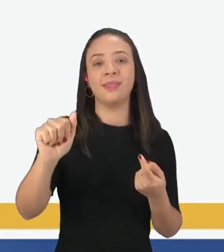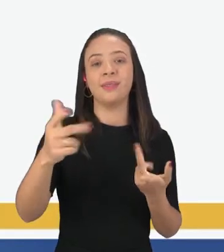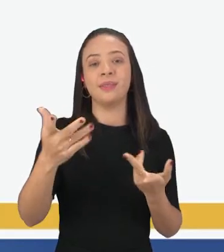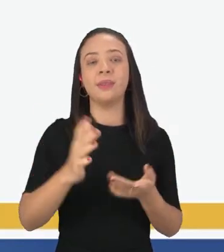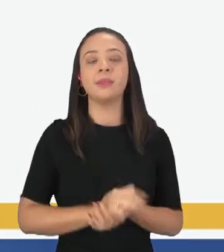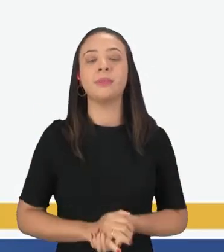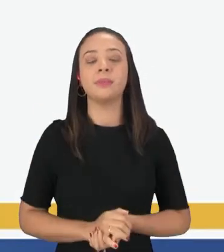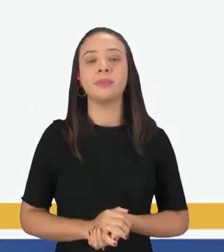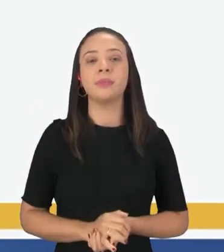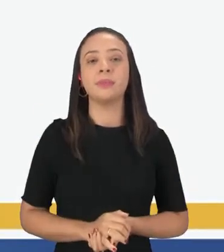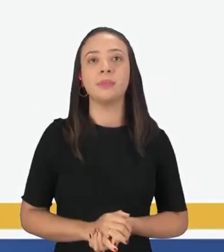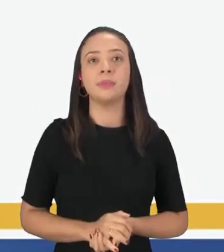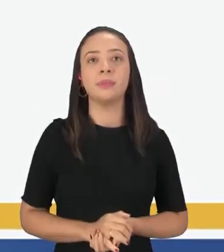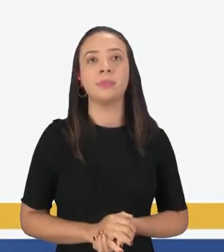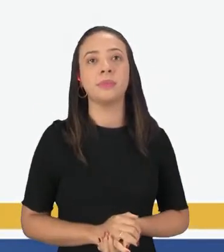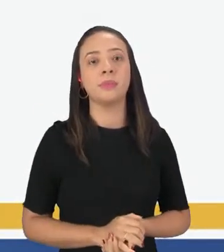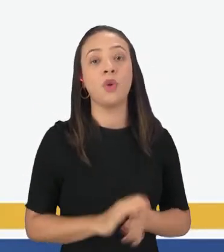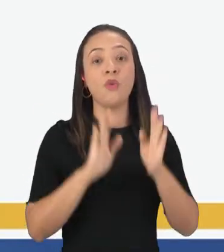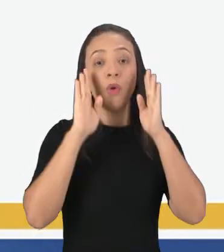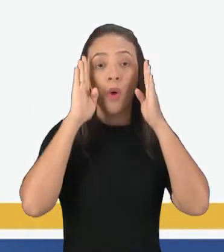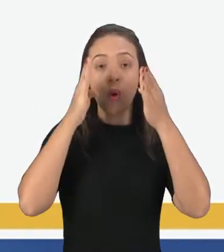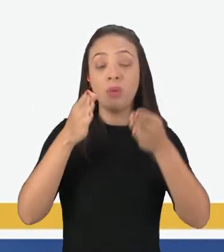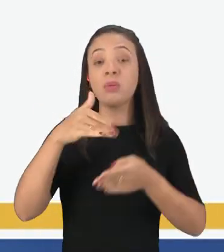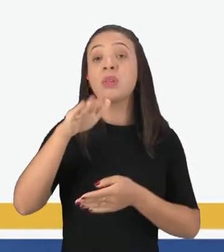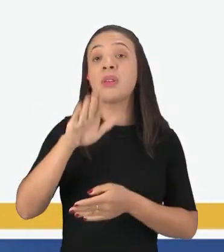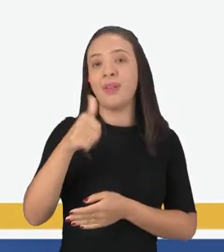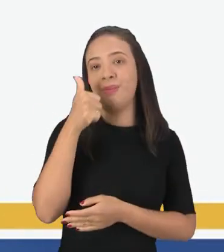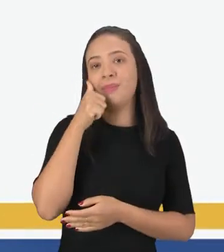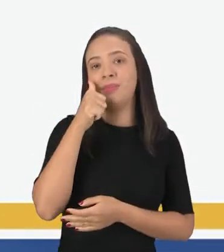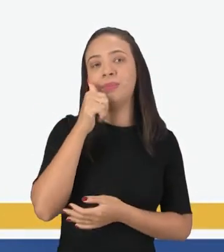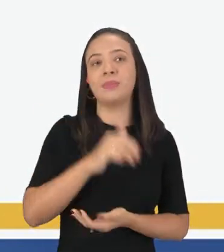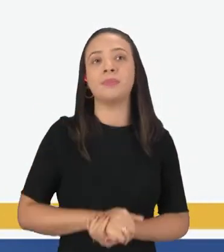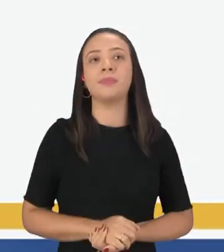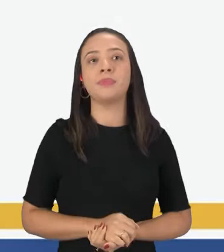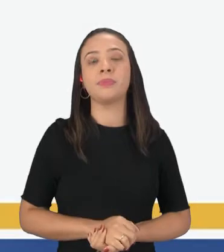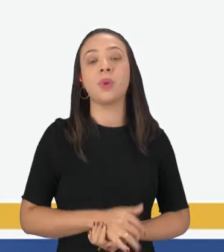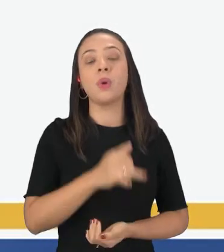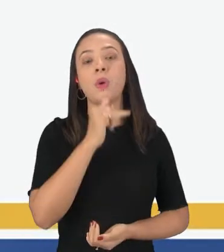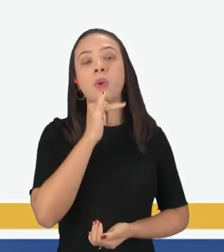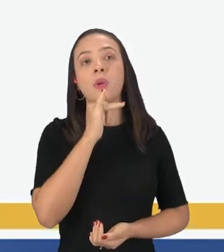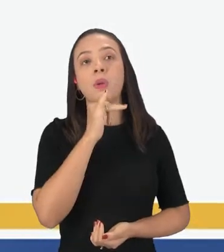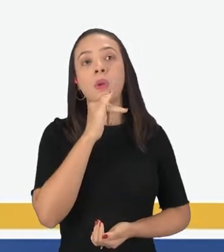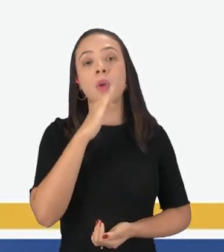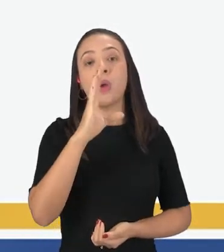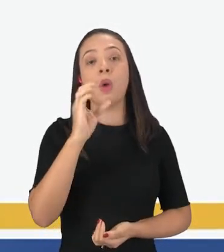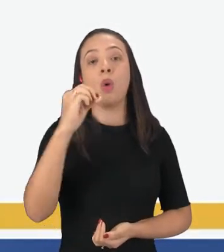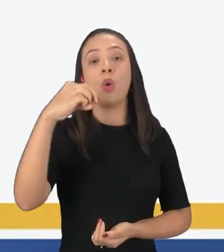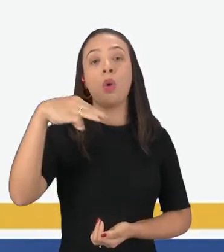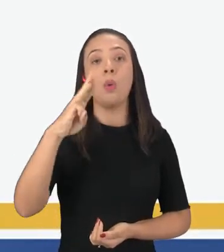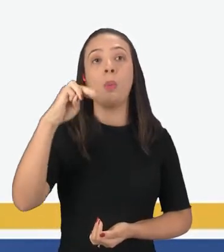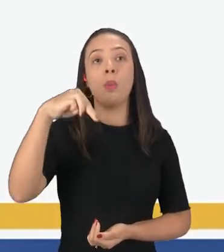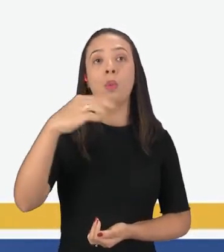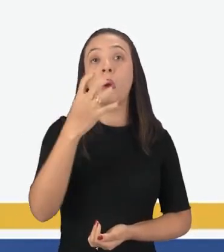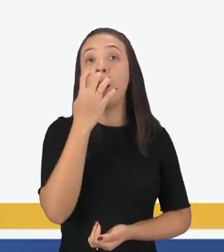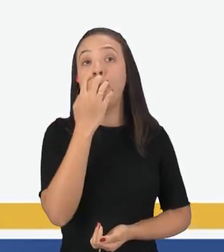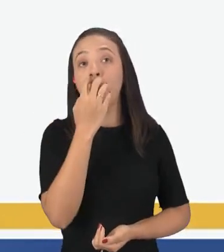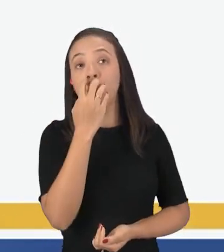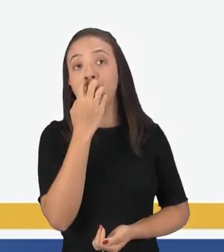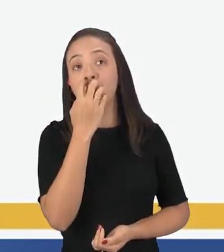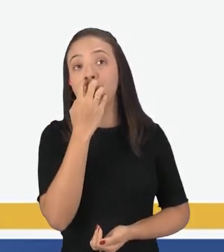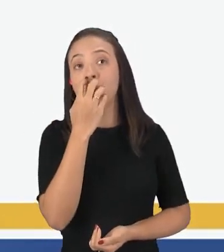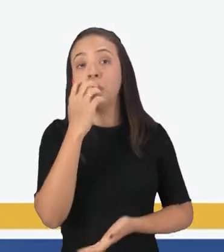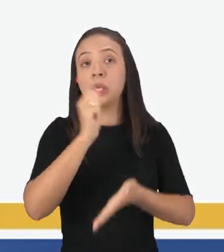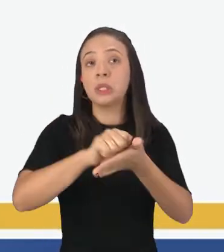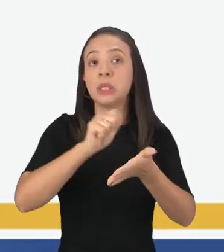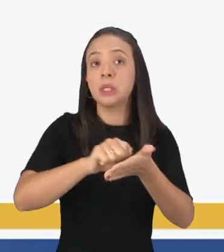Aí, eu estou especificando para quem eu estou me referindo, né? Como, cachorro, escritora, cidade,